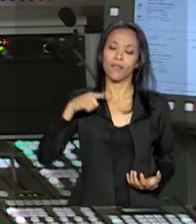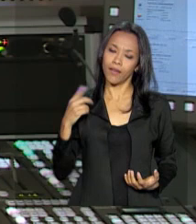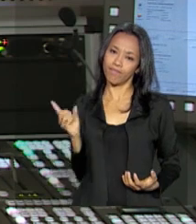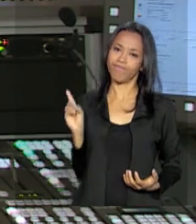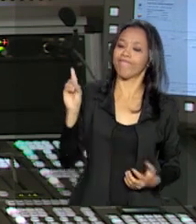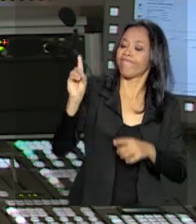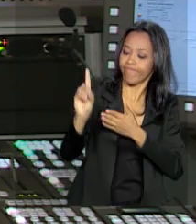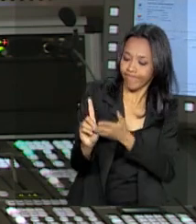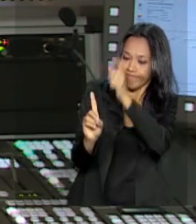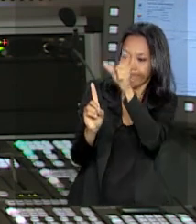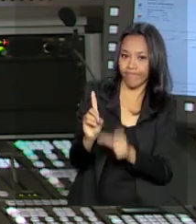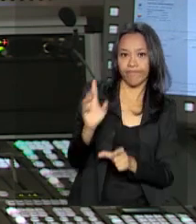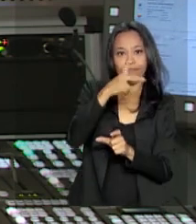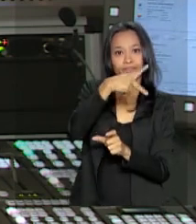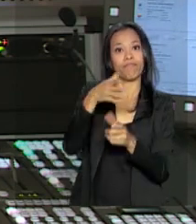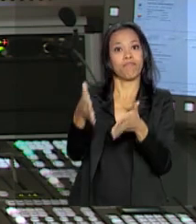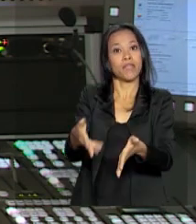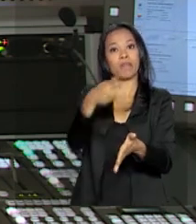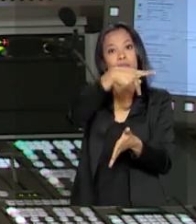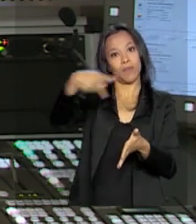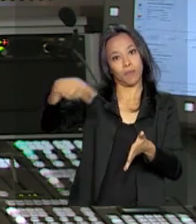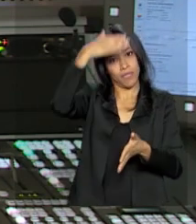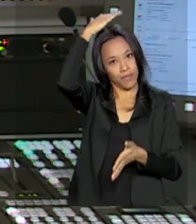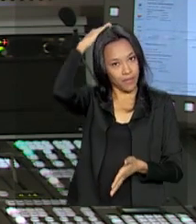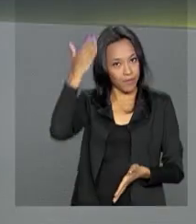participação do presidente Michel Temer.